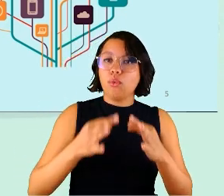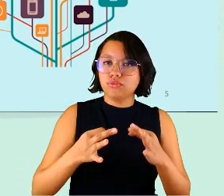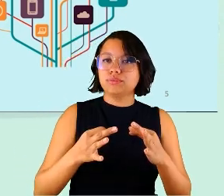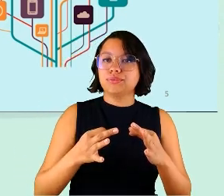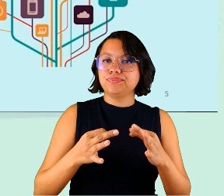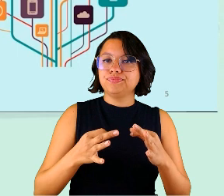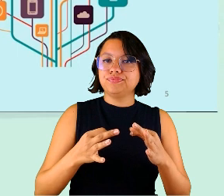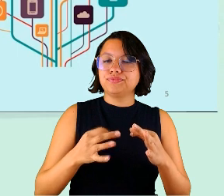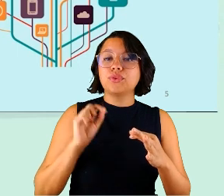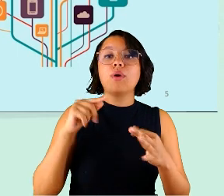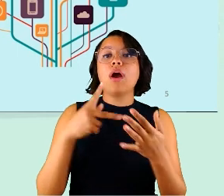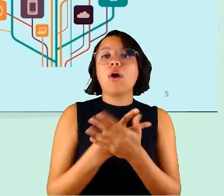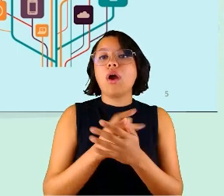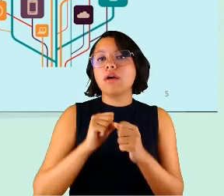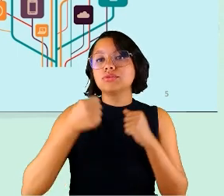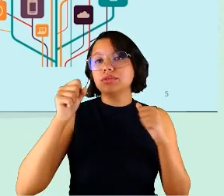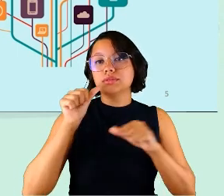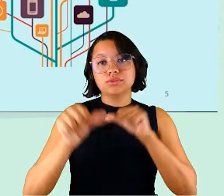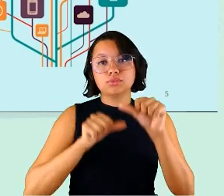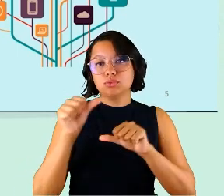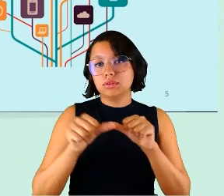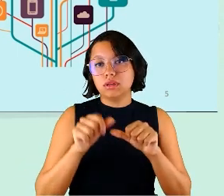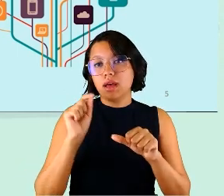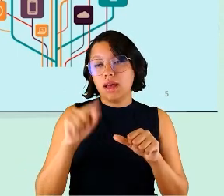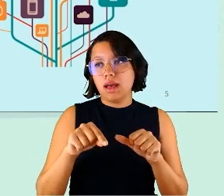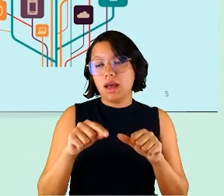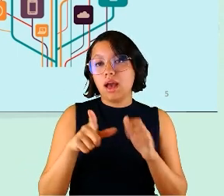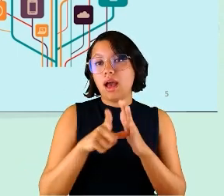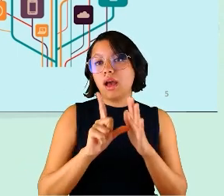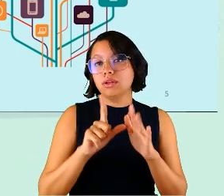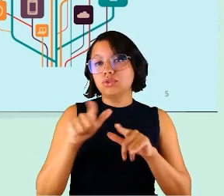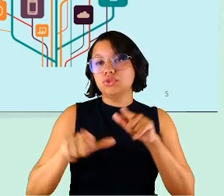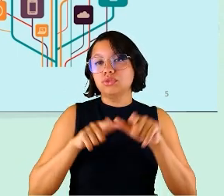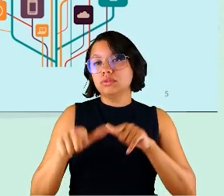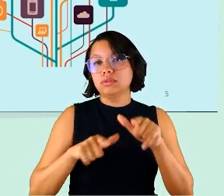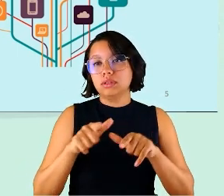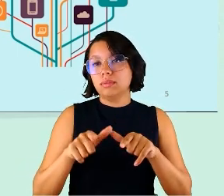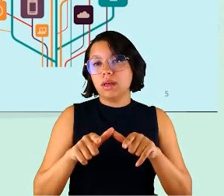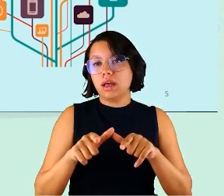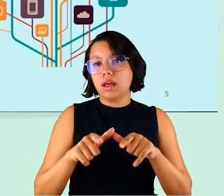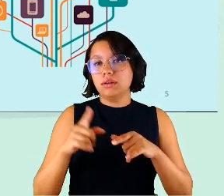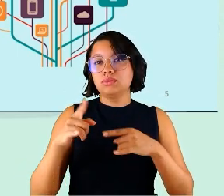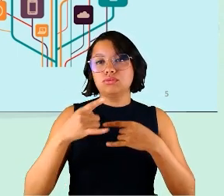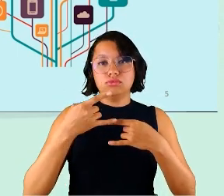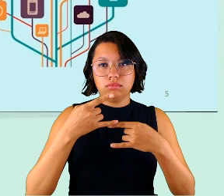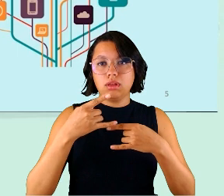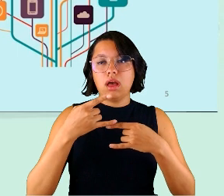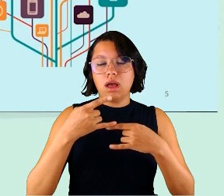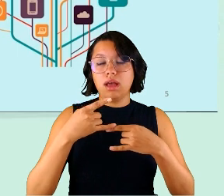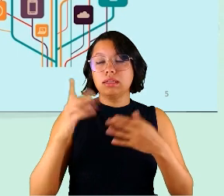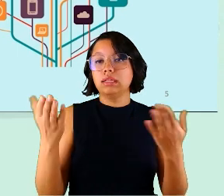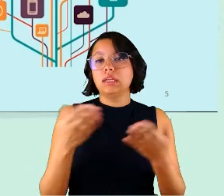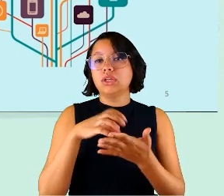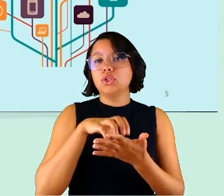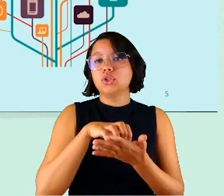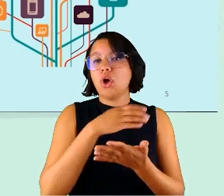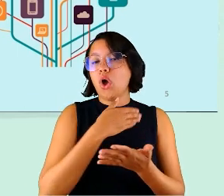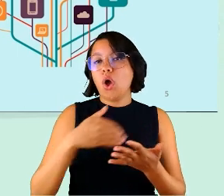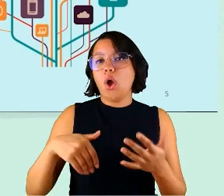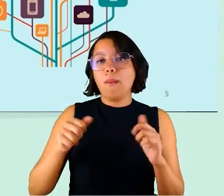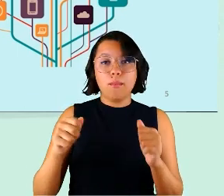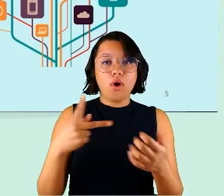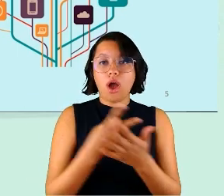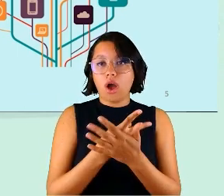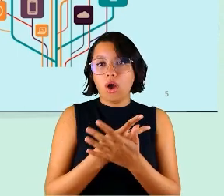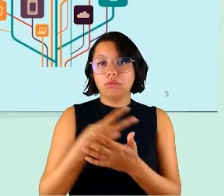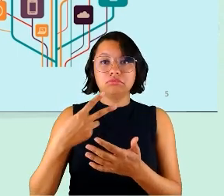E o que aconteceu de grande mudança é que, antes, os trabalhos, o teletrabalho nesses órgãos públicos, ele